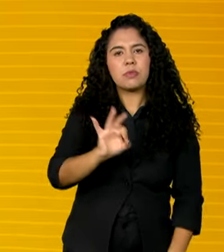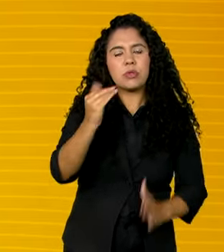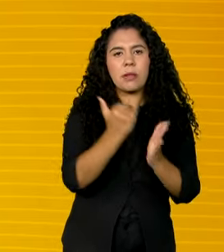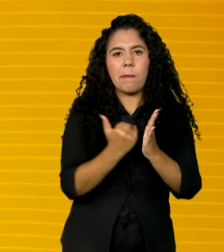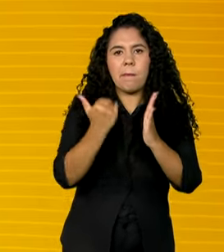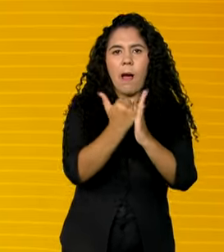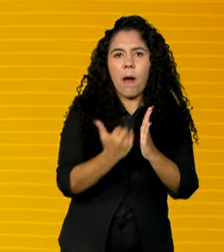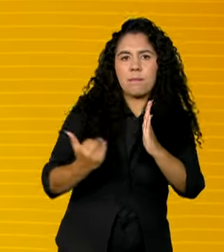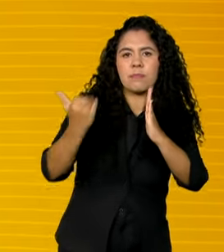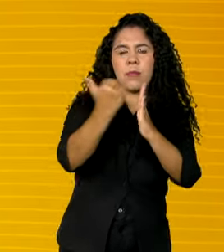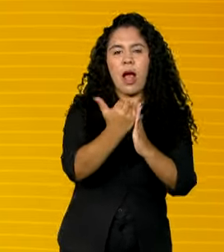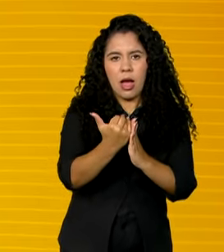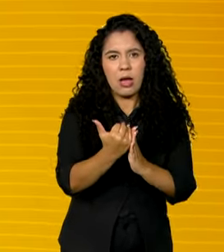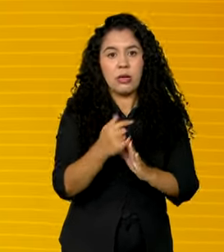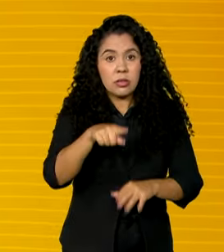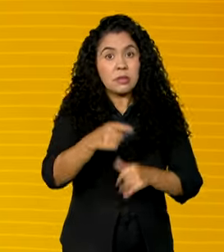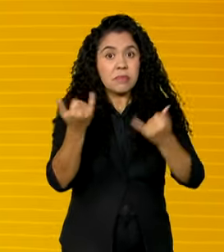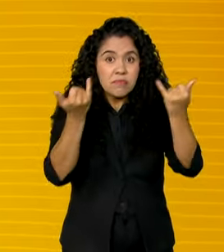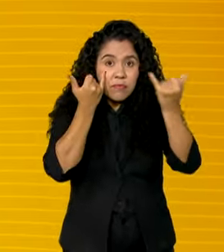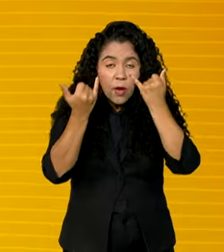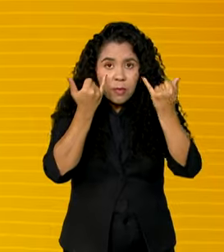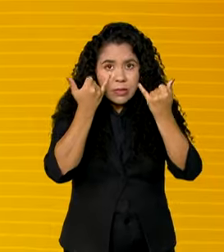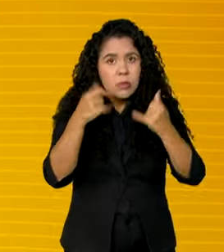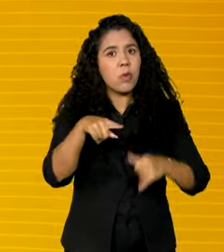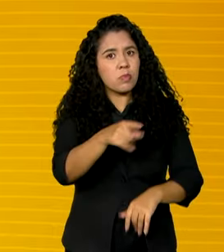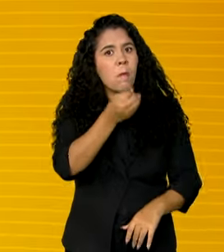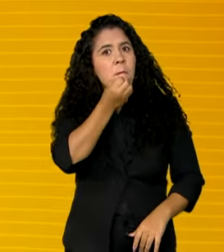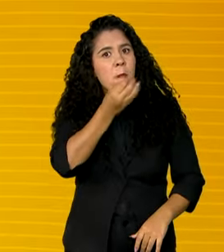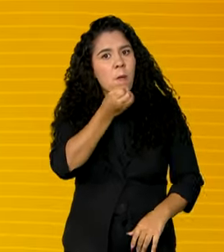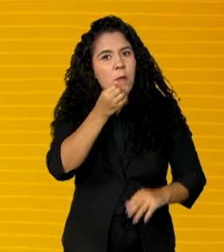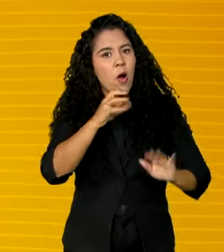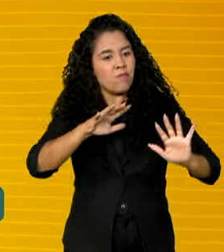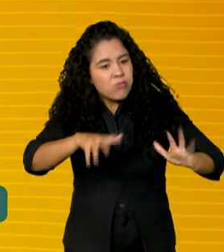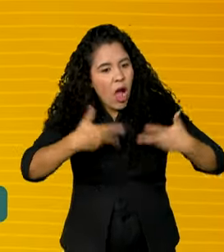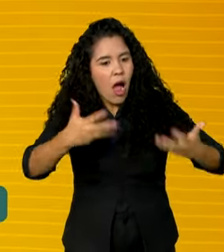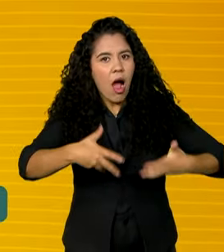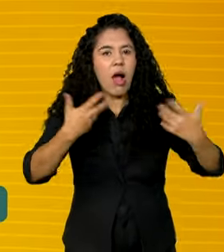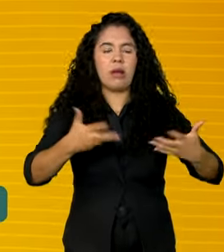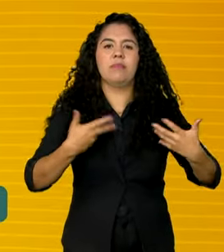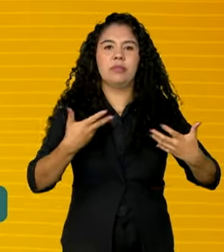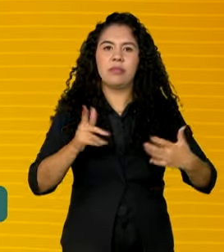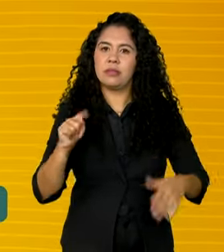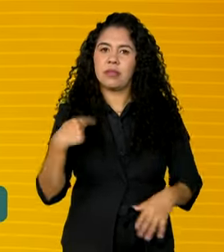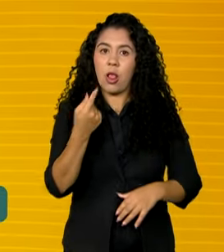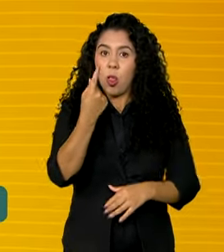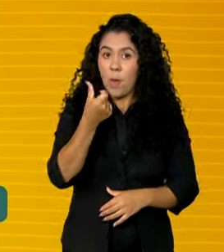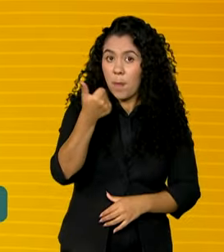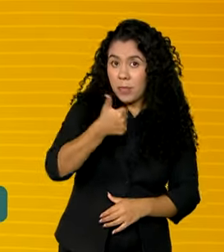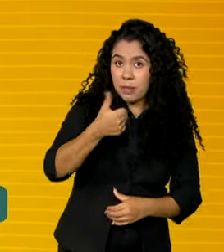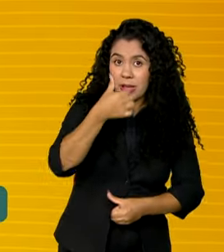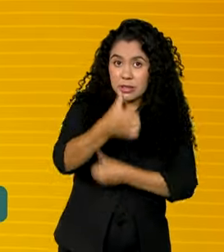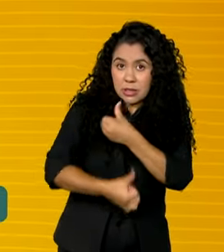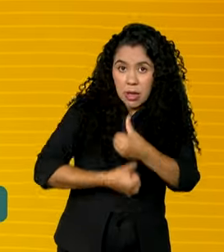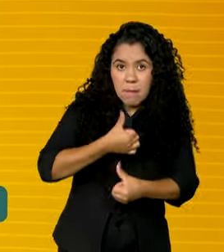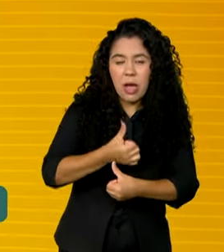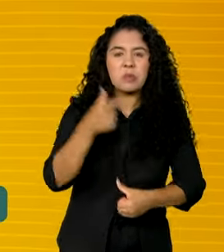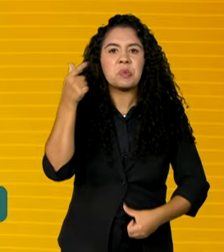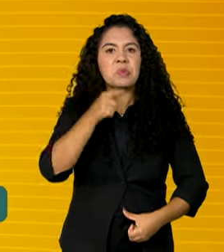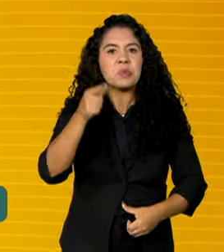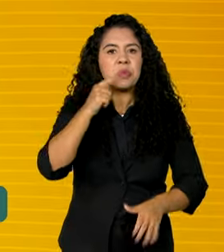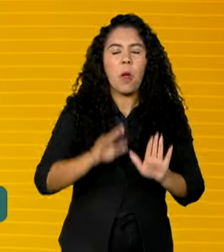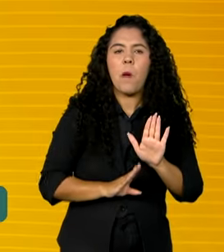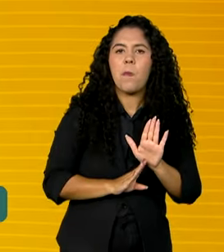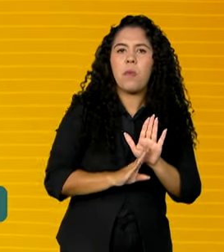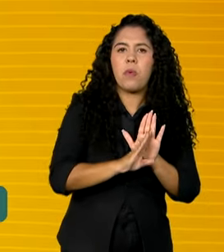Veport, são dados animadores, no primeiro semestre nós tivemos um crescimento em